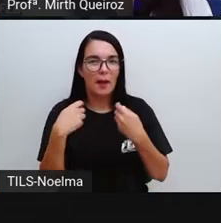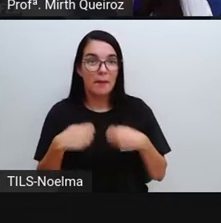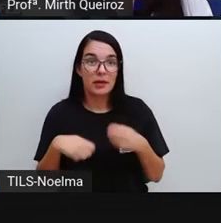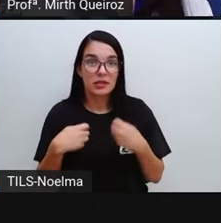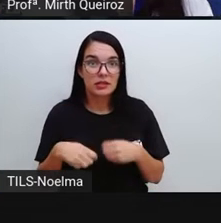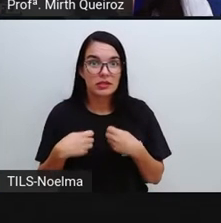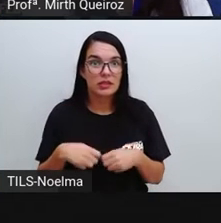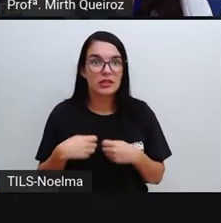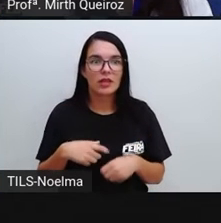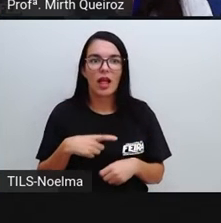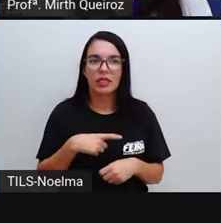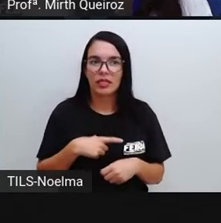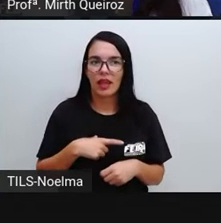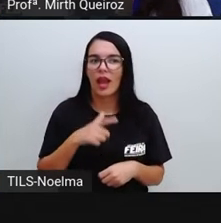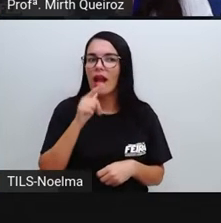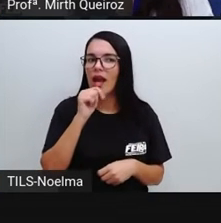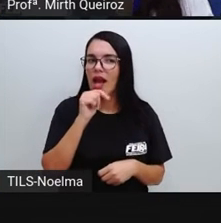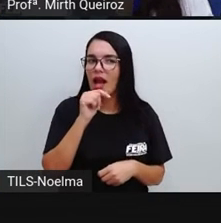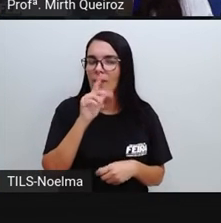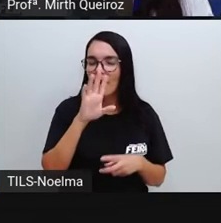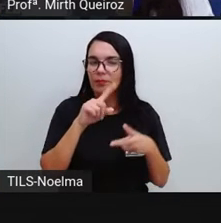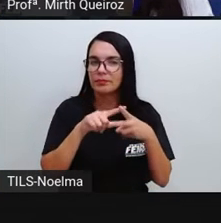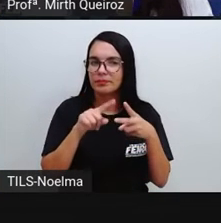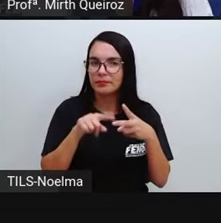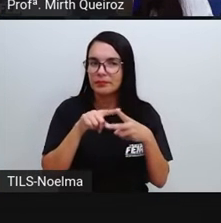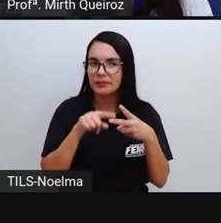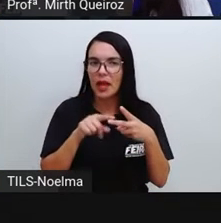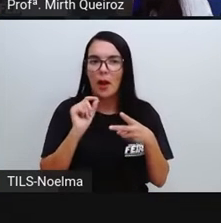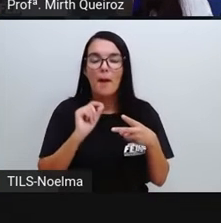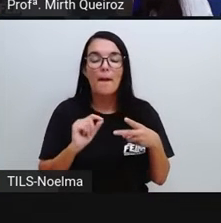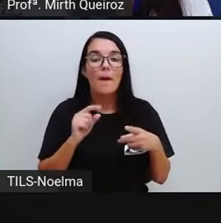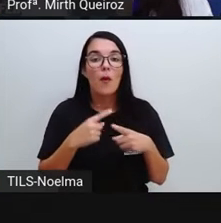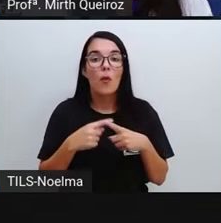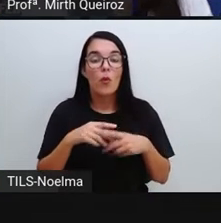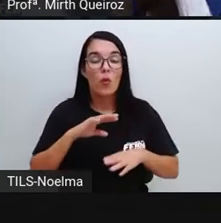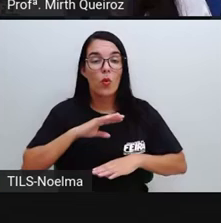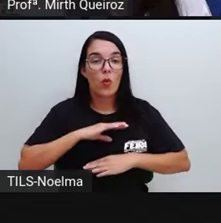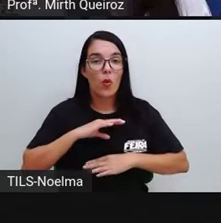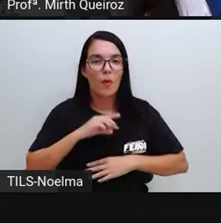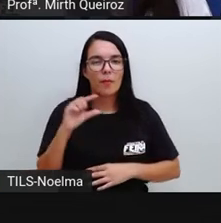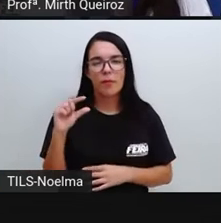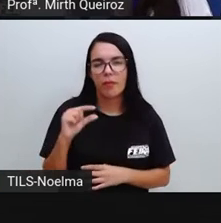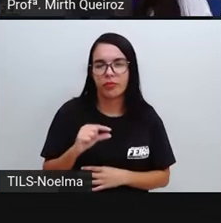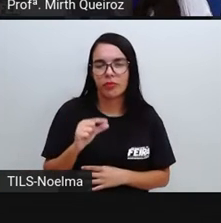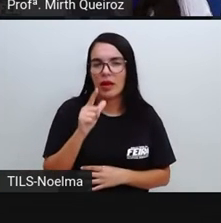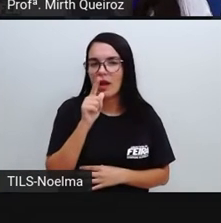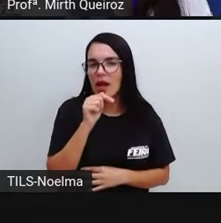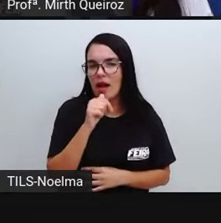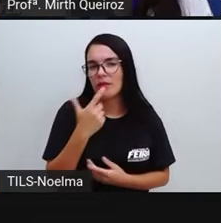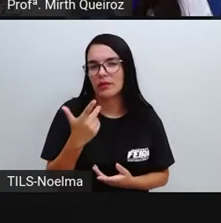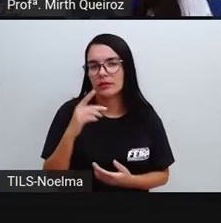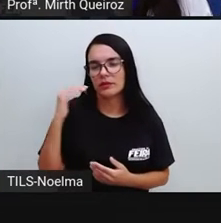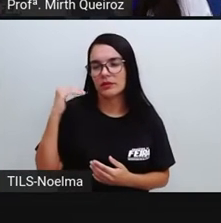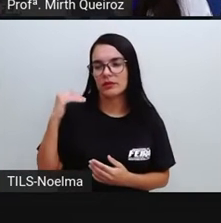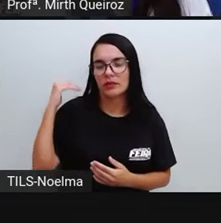hidratação Por dois motivos Primeiro O volume de água Do seu organismo Ele é menor Do que um jovem adulto E também Porque